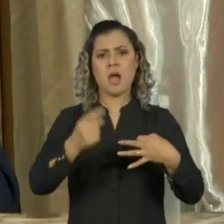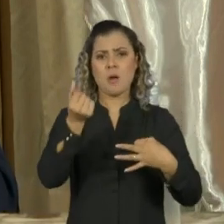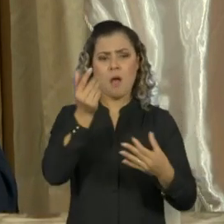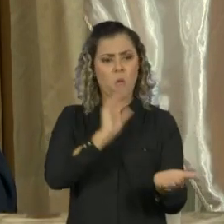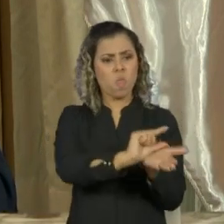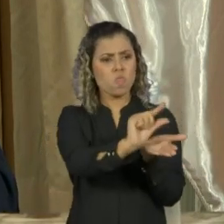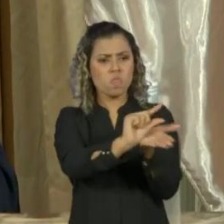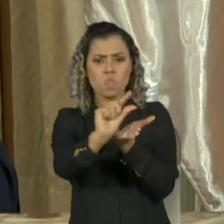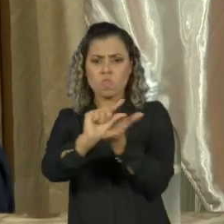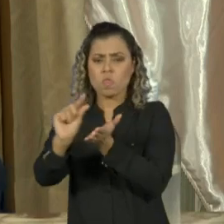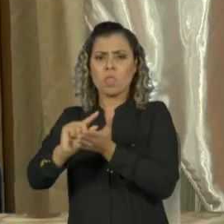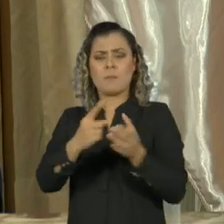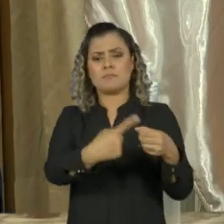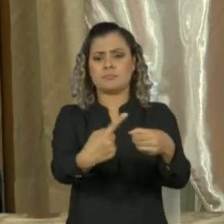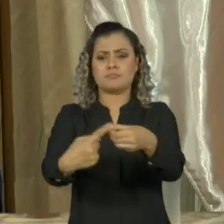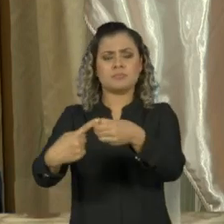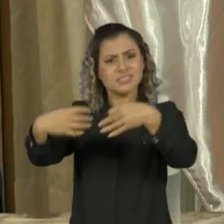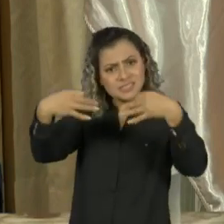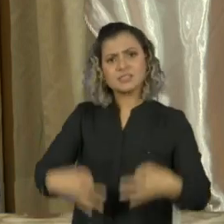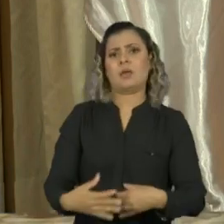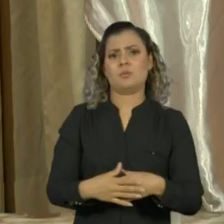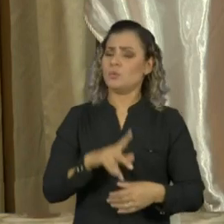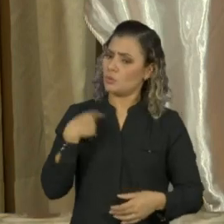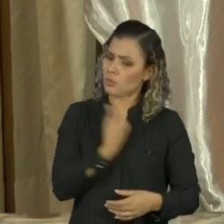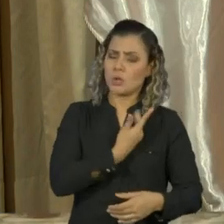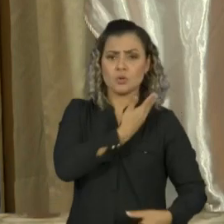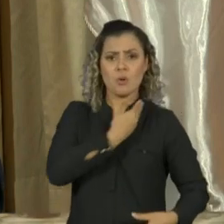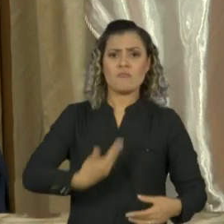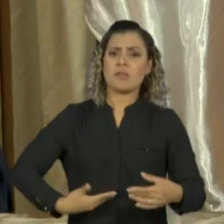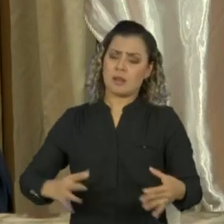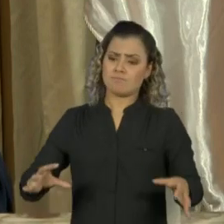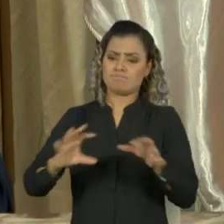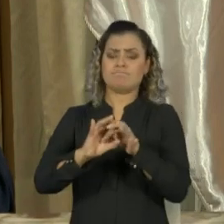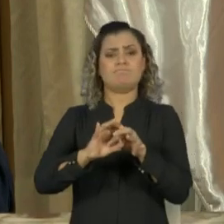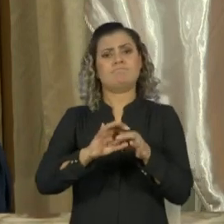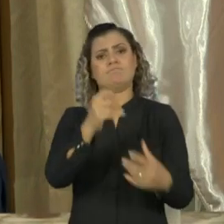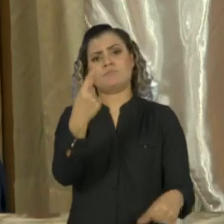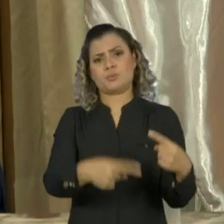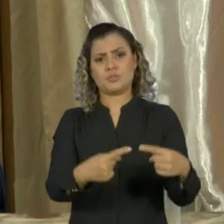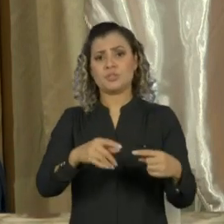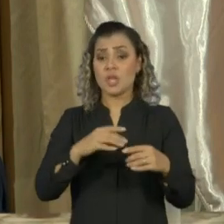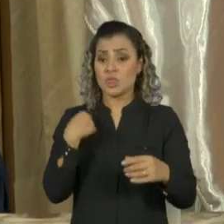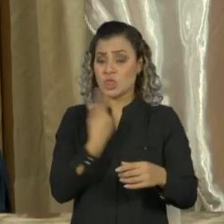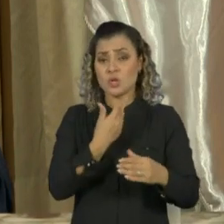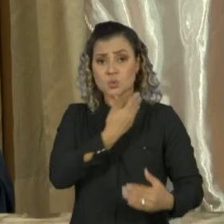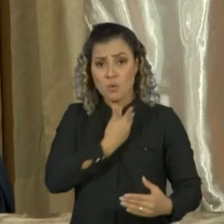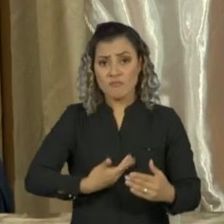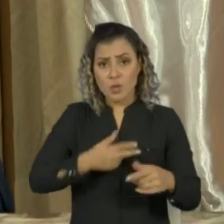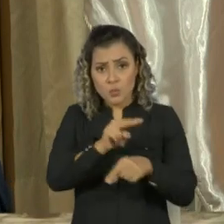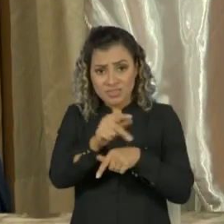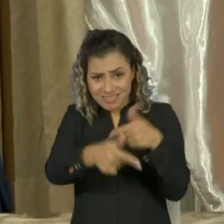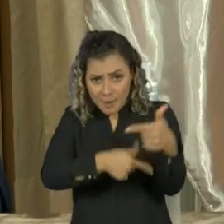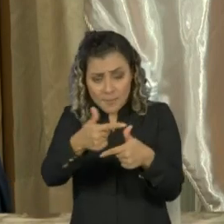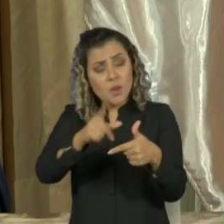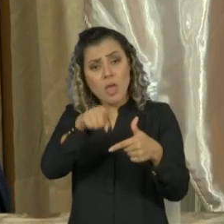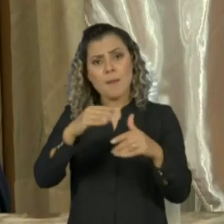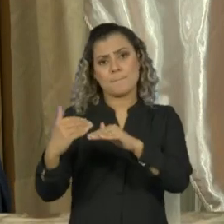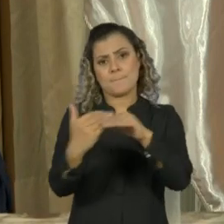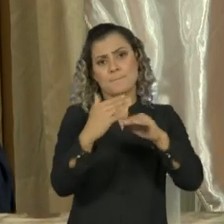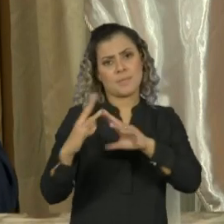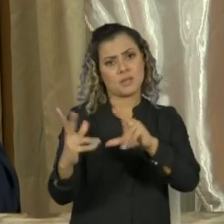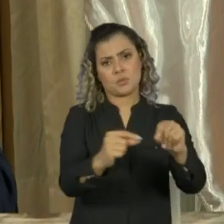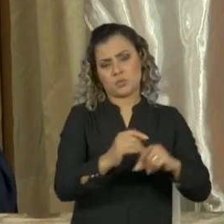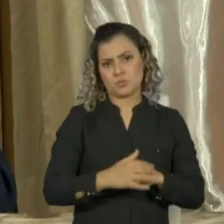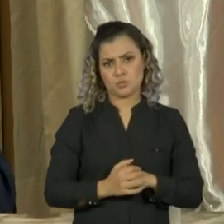espera da política. Temos que governar com a política e governar para todos. Nós temos que